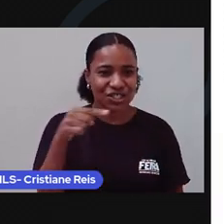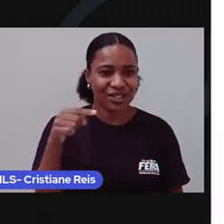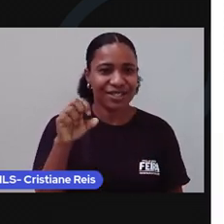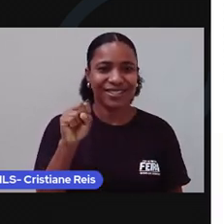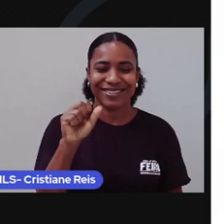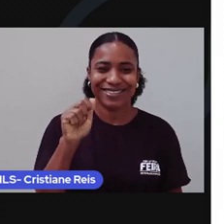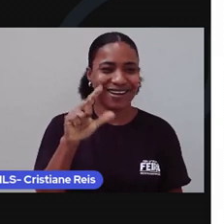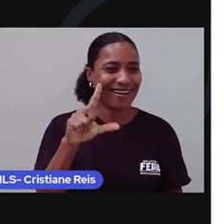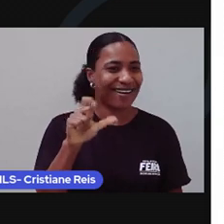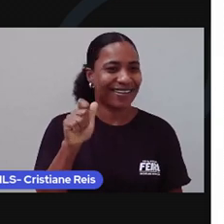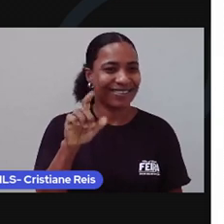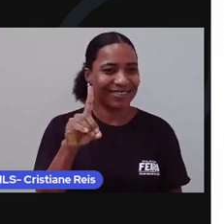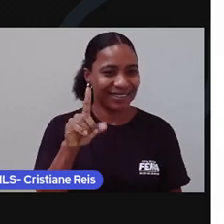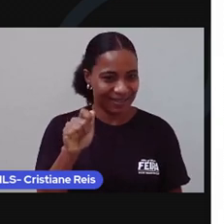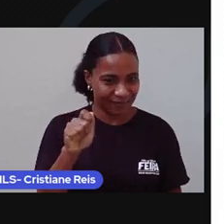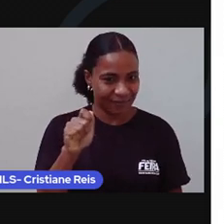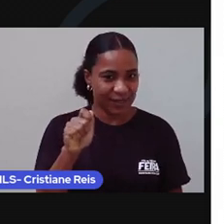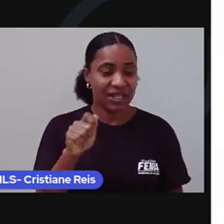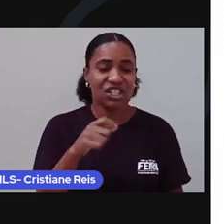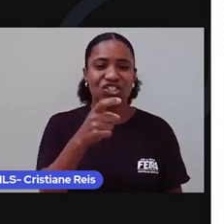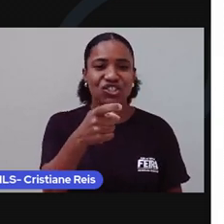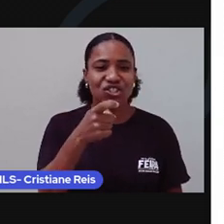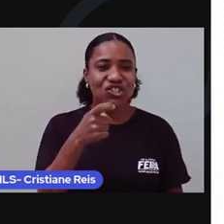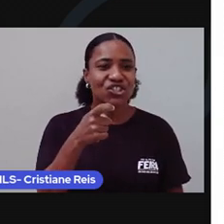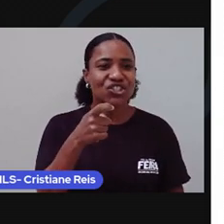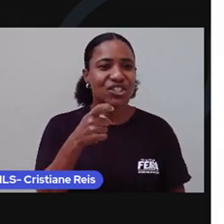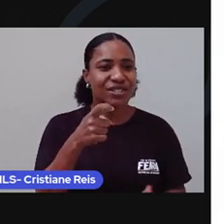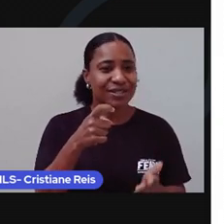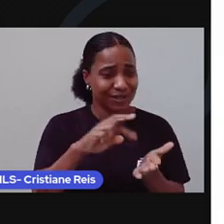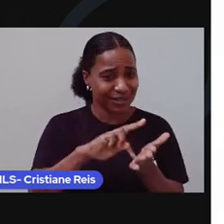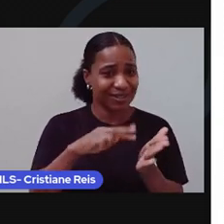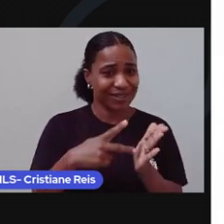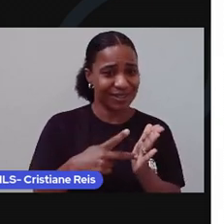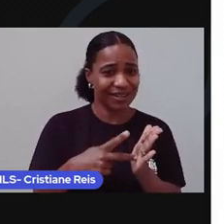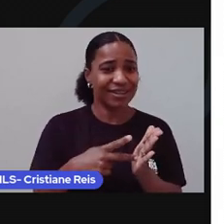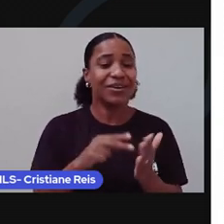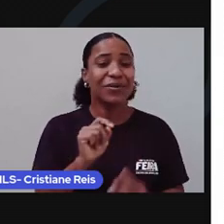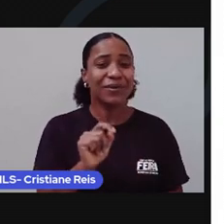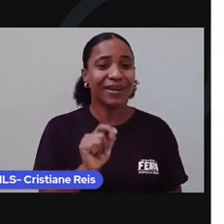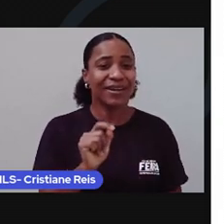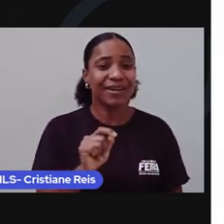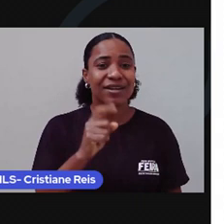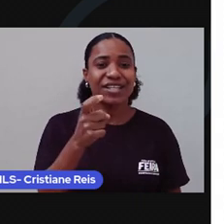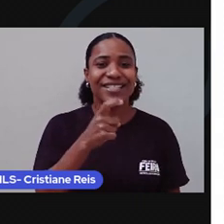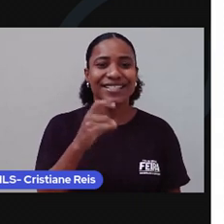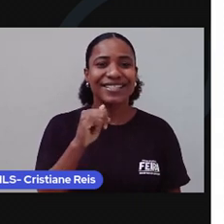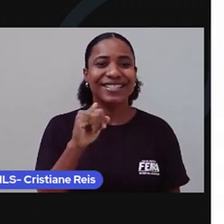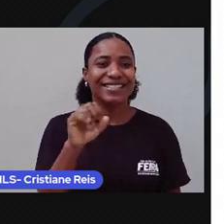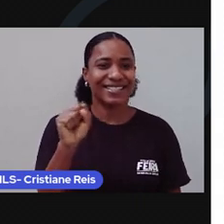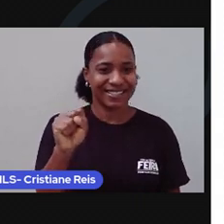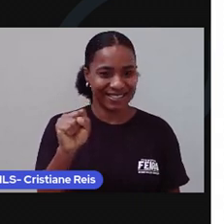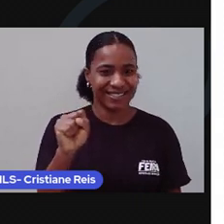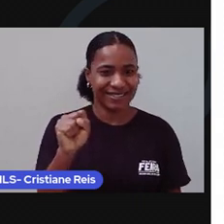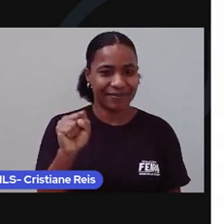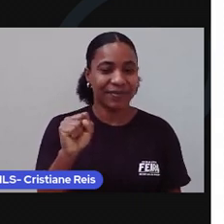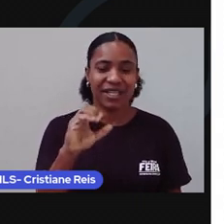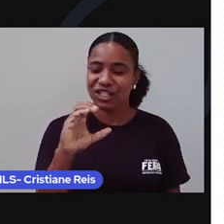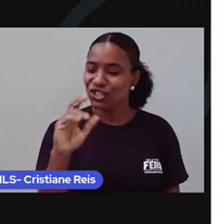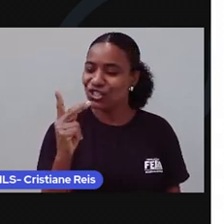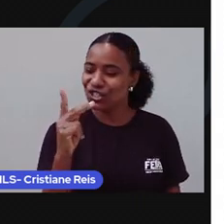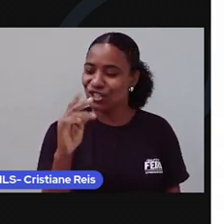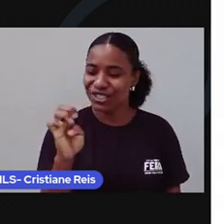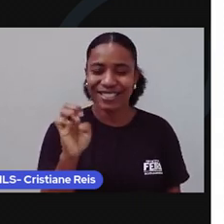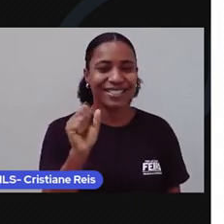é, quando pronunciamos a letra X no português, o som que emitimos é muito similar ao da palavra cheese, que